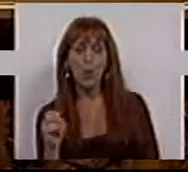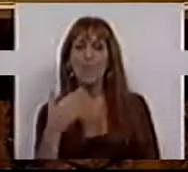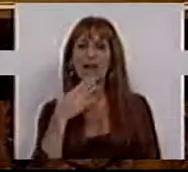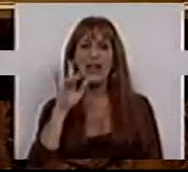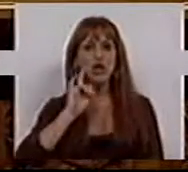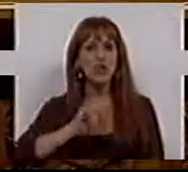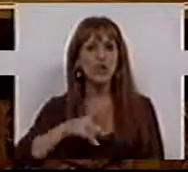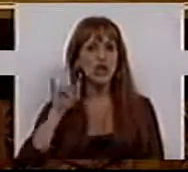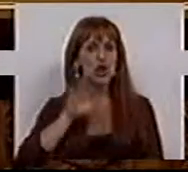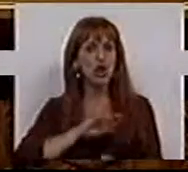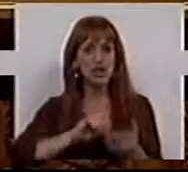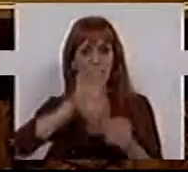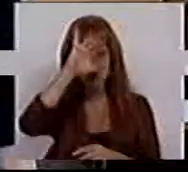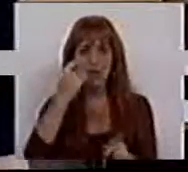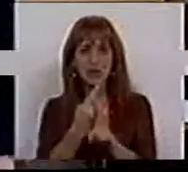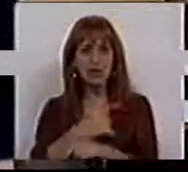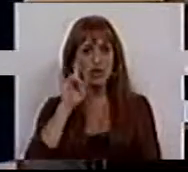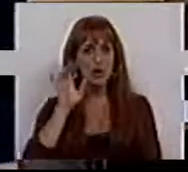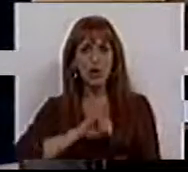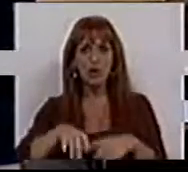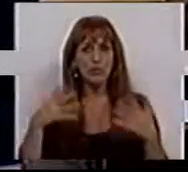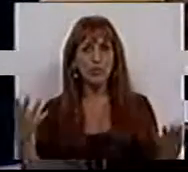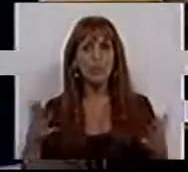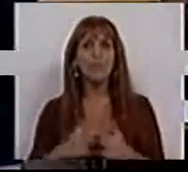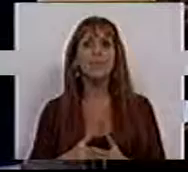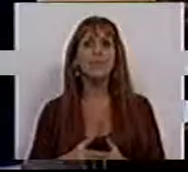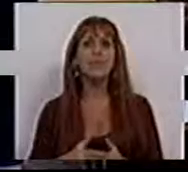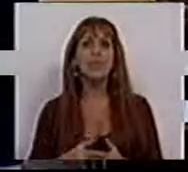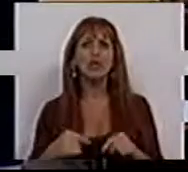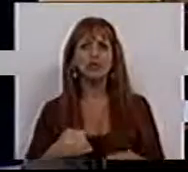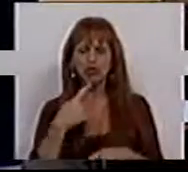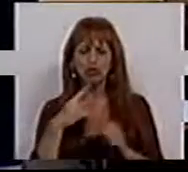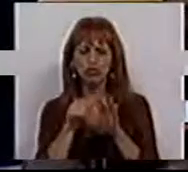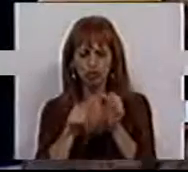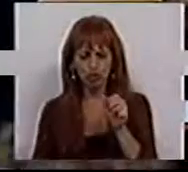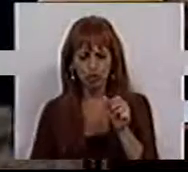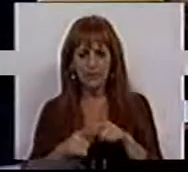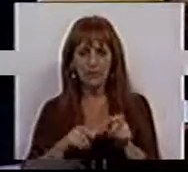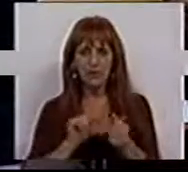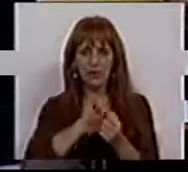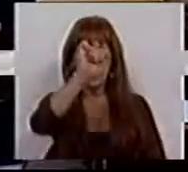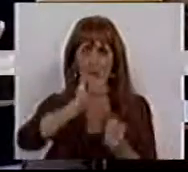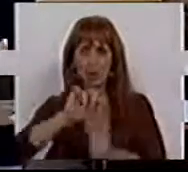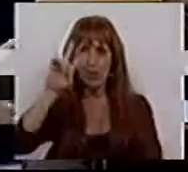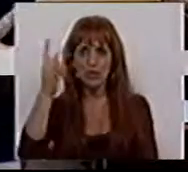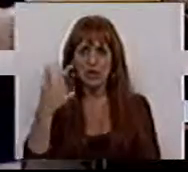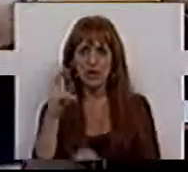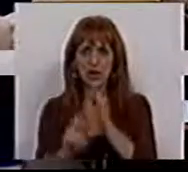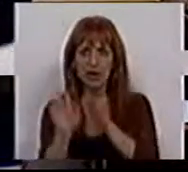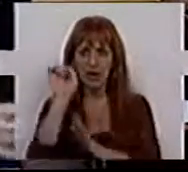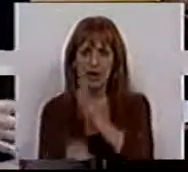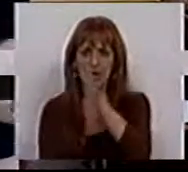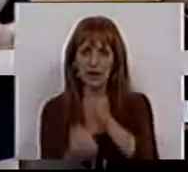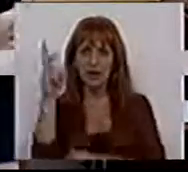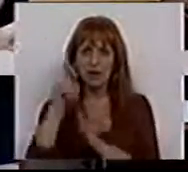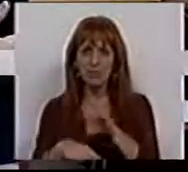Obrigada Sr. Presidente, Srs. Secretários de Estado, Sras. e Srs. Deputados. Já aqui foi descrito, estes dois diplomas criam o regime geral